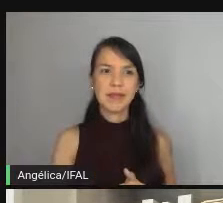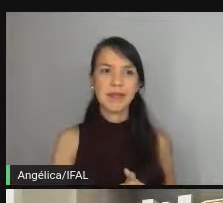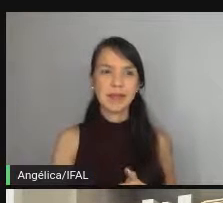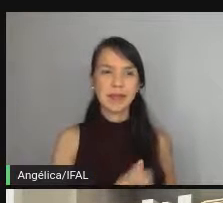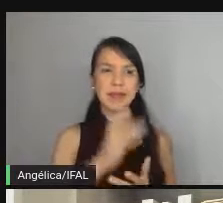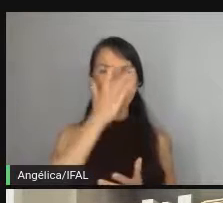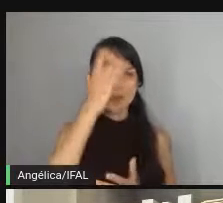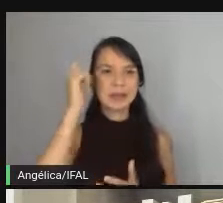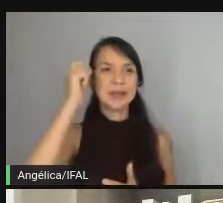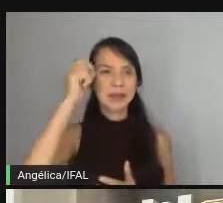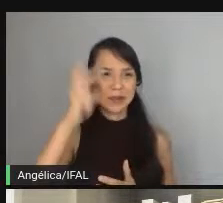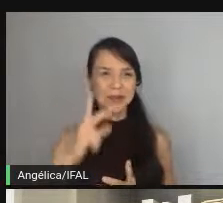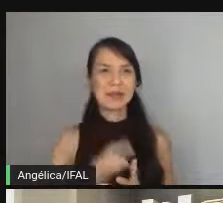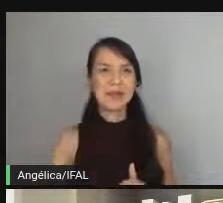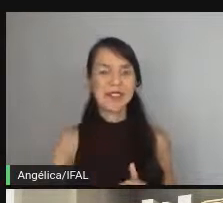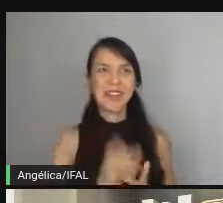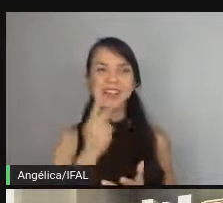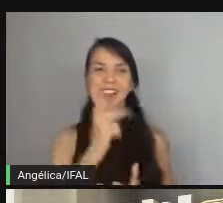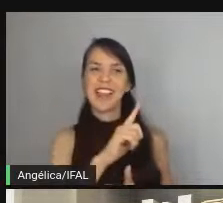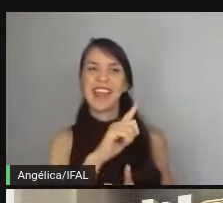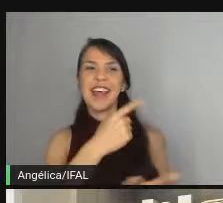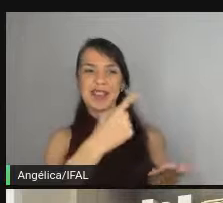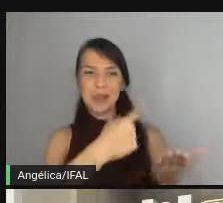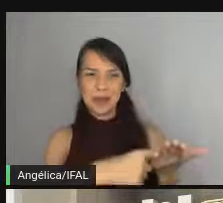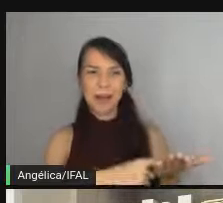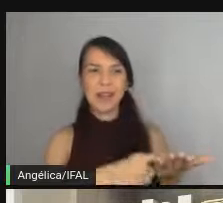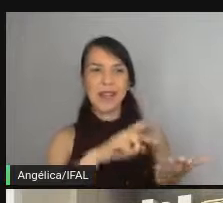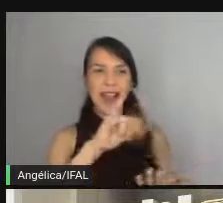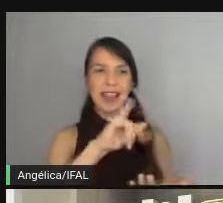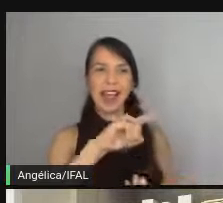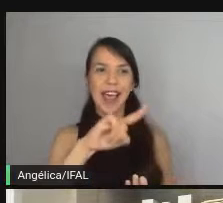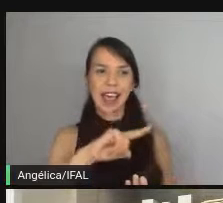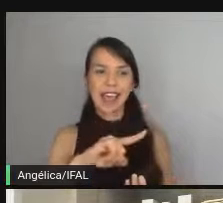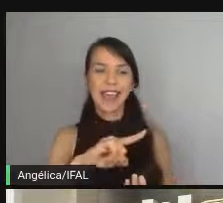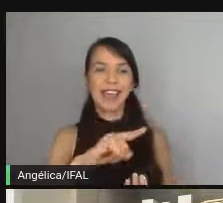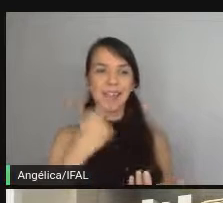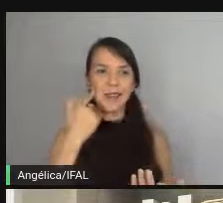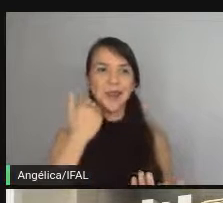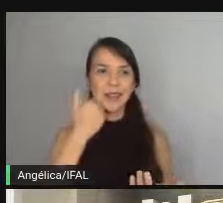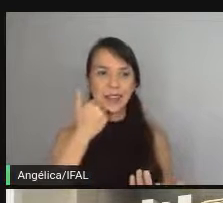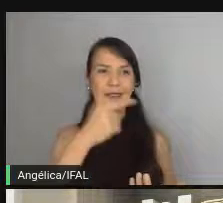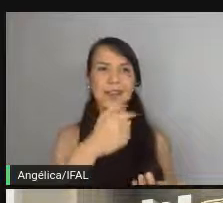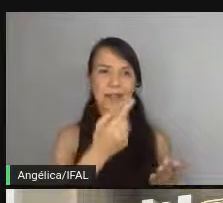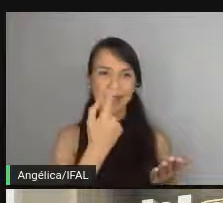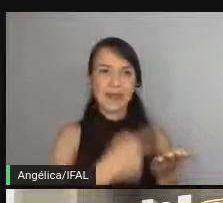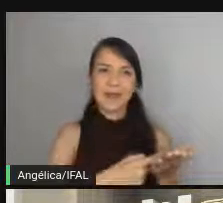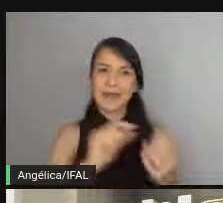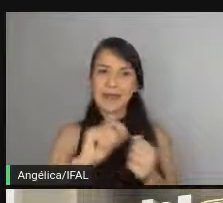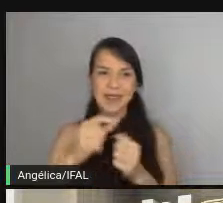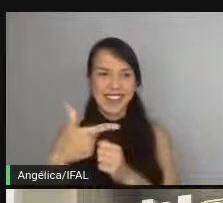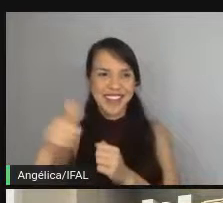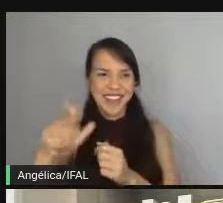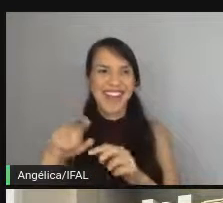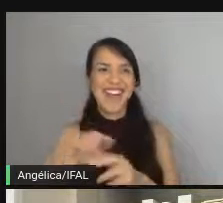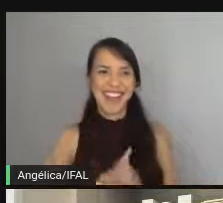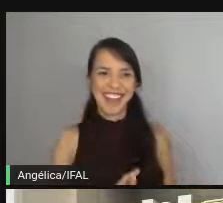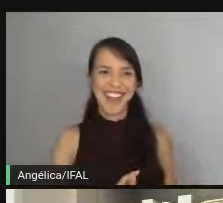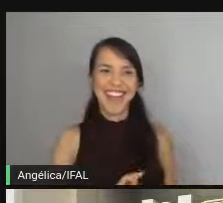sagazes né Fireman fala não isso aí foi essa raiz quadrada aí foi safadeza de vocês vamos fazer de potência